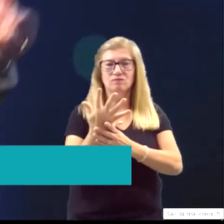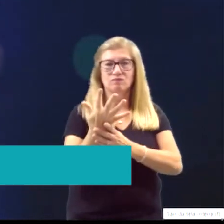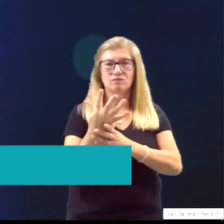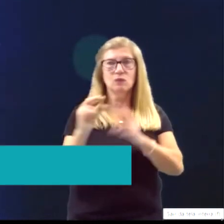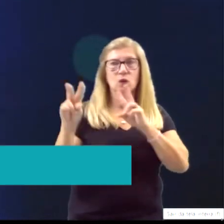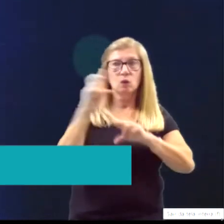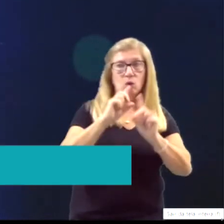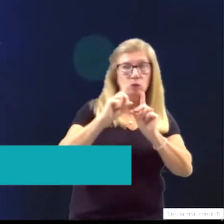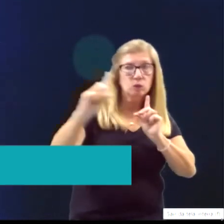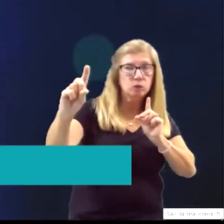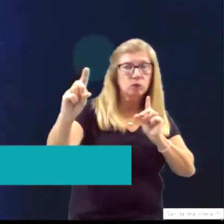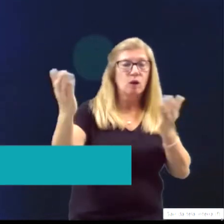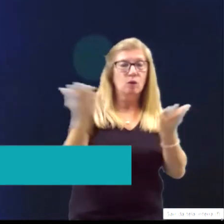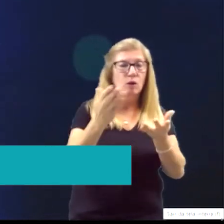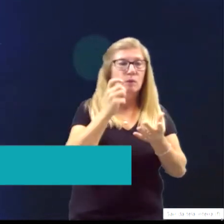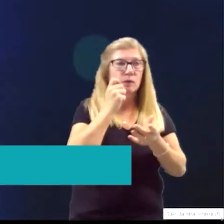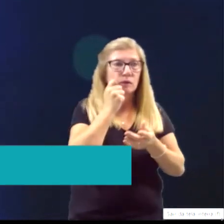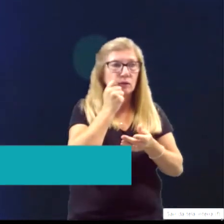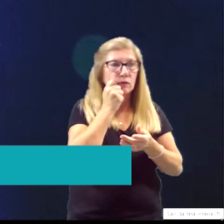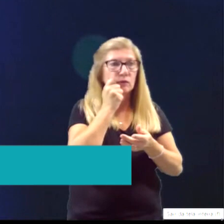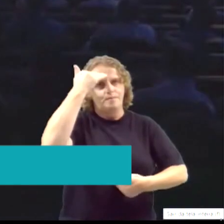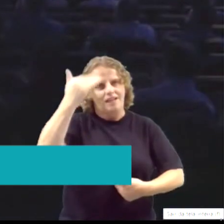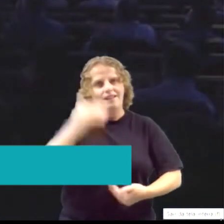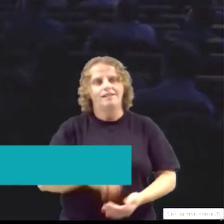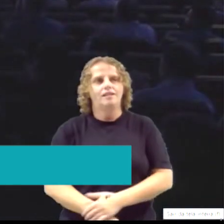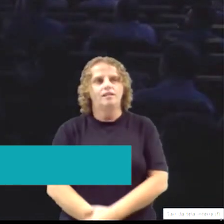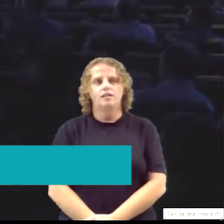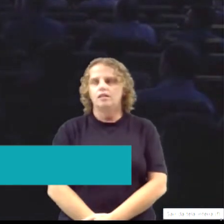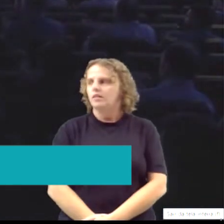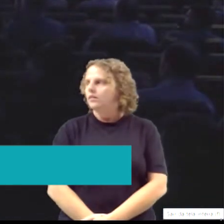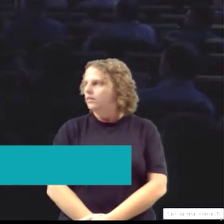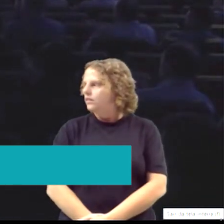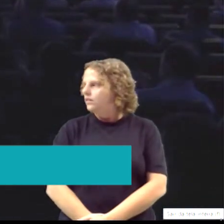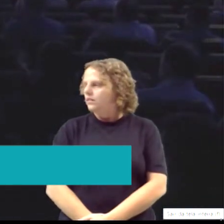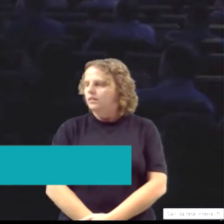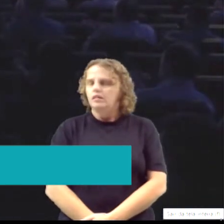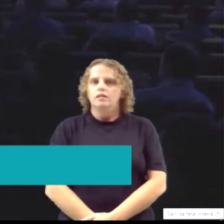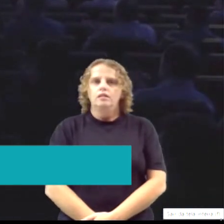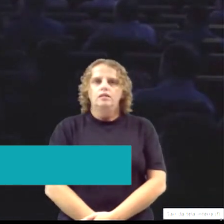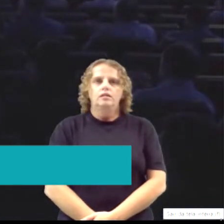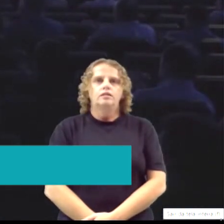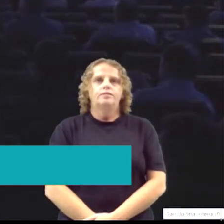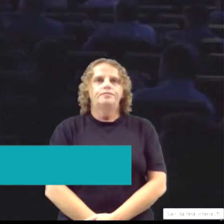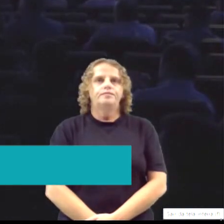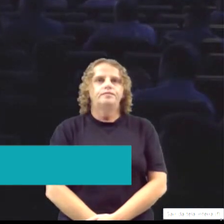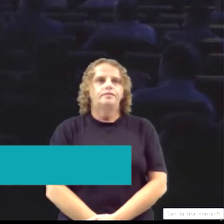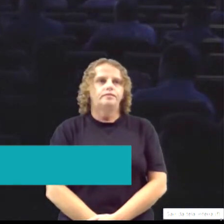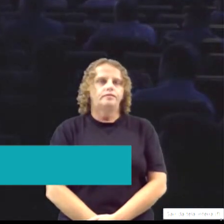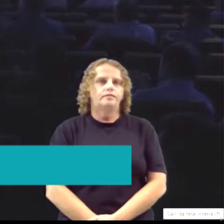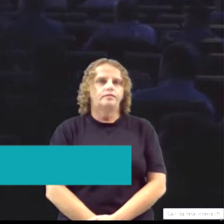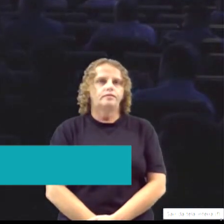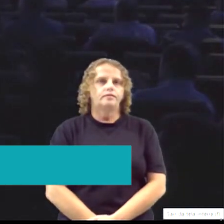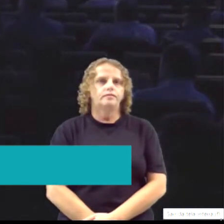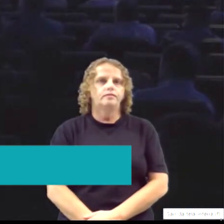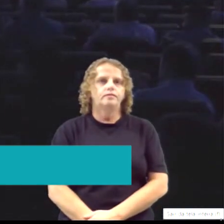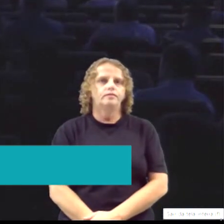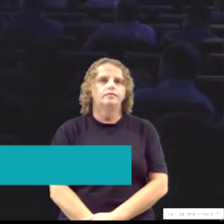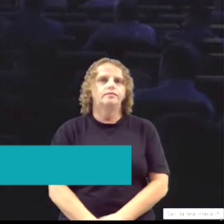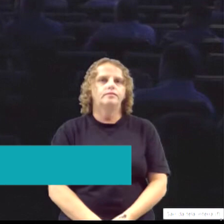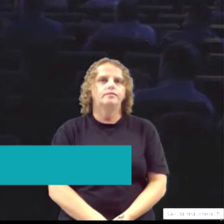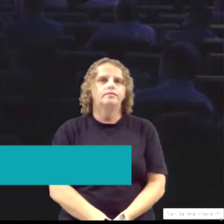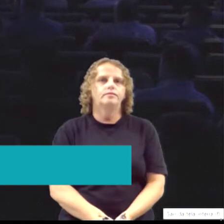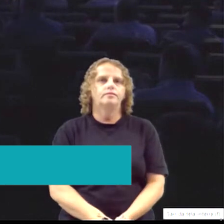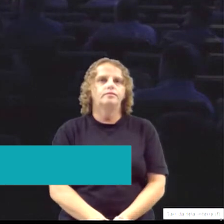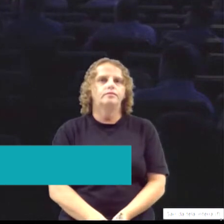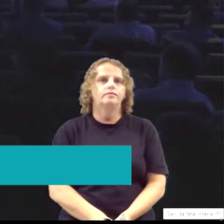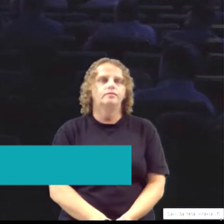Conselho das Federações Empresariais de Santa Catarina, defendeu uma maior aproximação do setor empresarial com os parlamentares